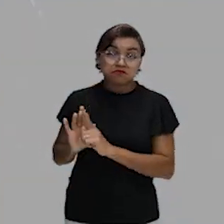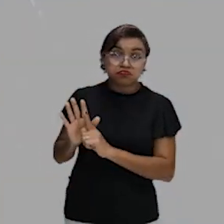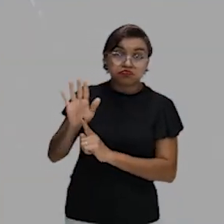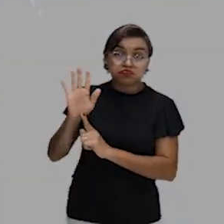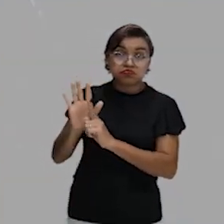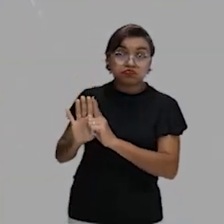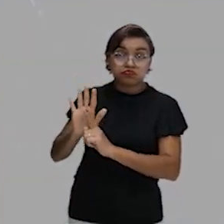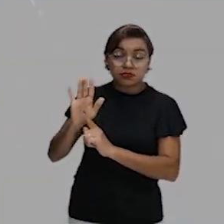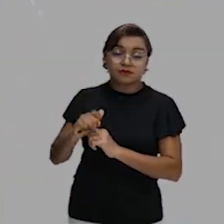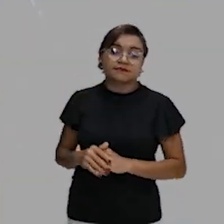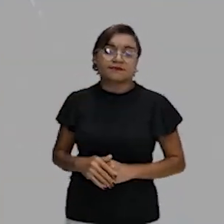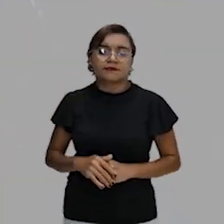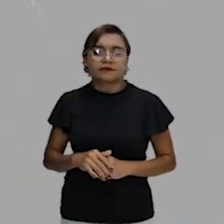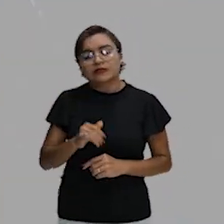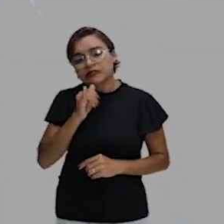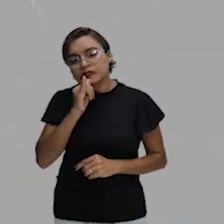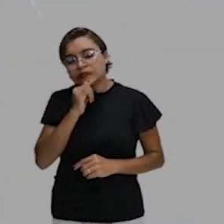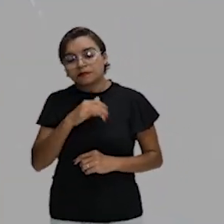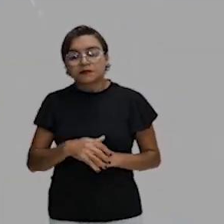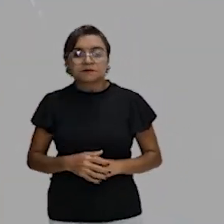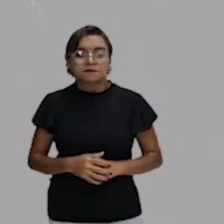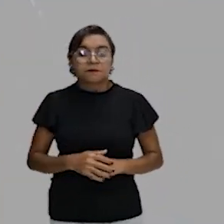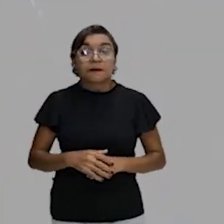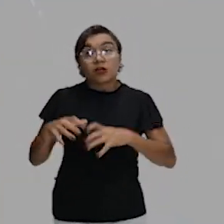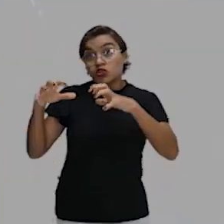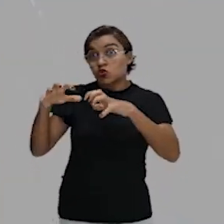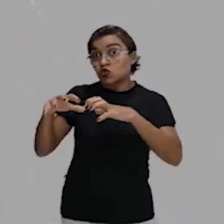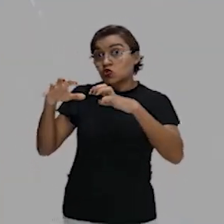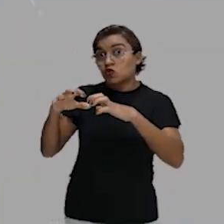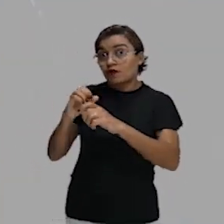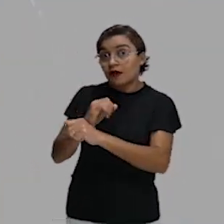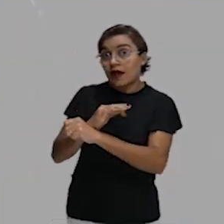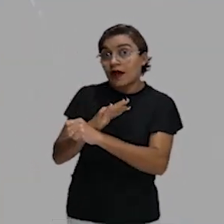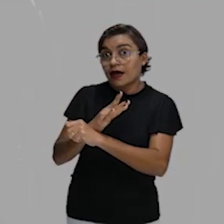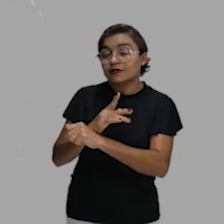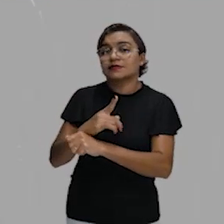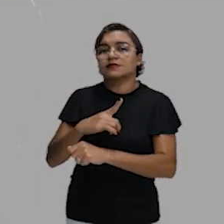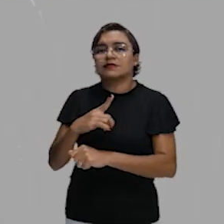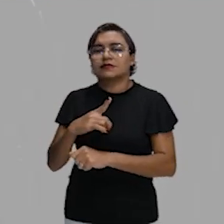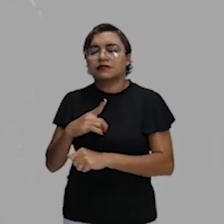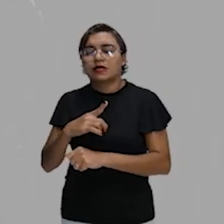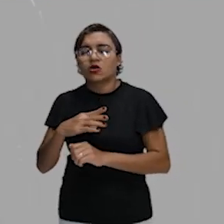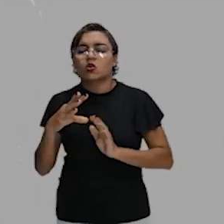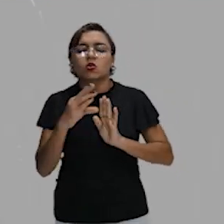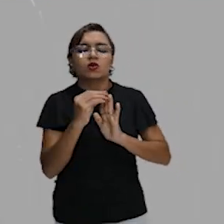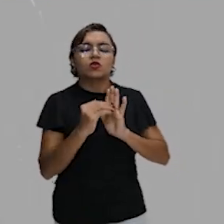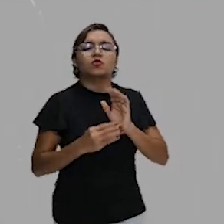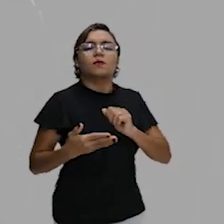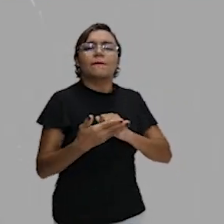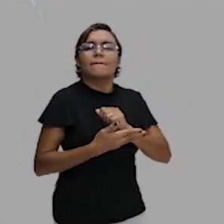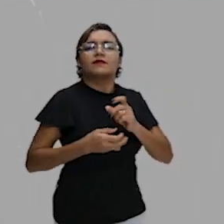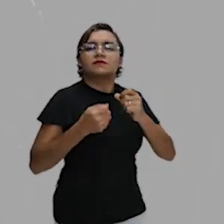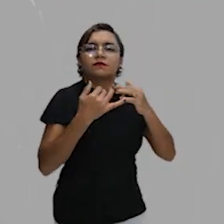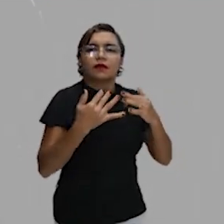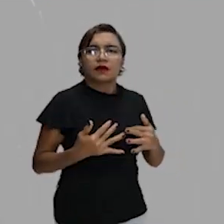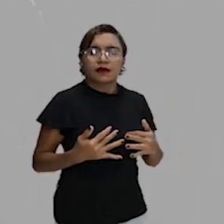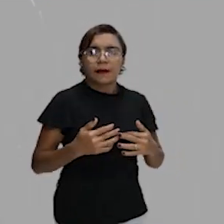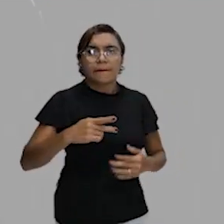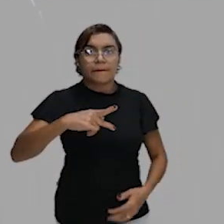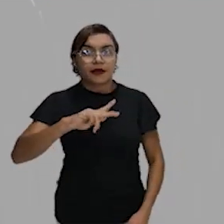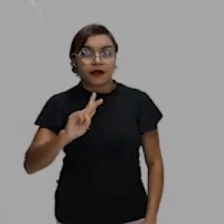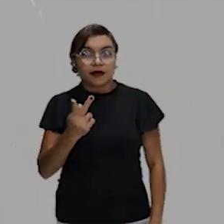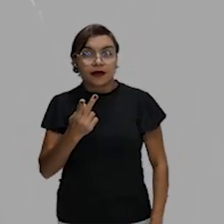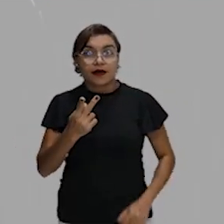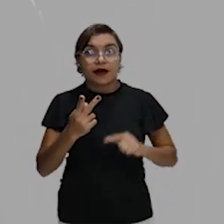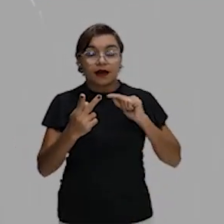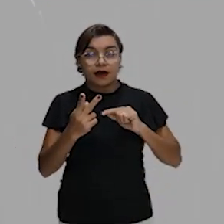Para você entender também a chamada chuva ácida, gente precisa trazer um conteúdo básico de química que é chamado pH, que